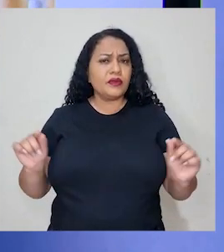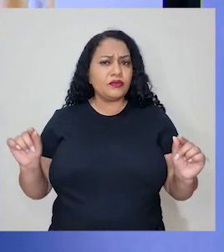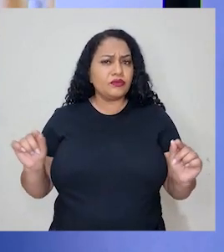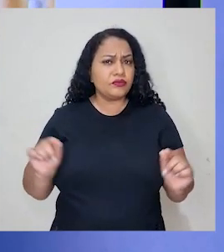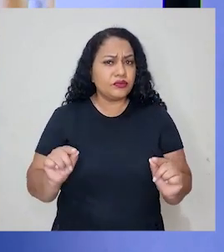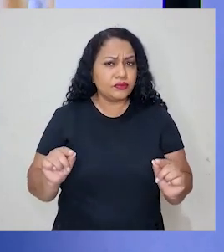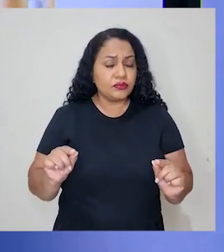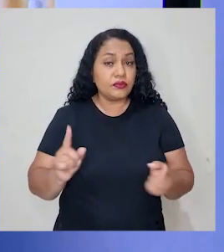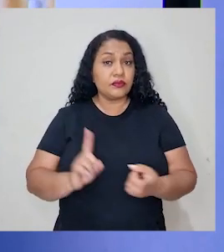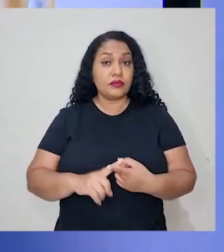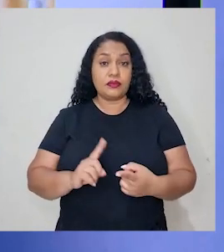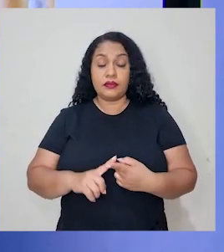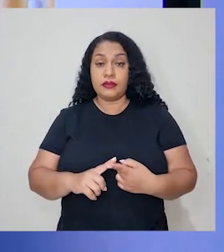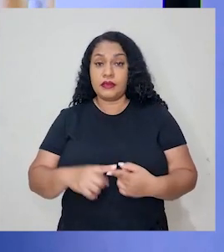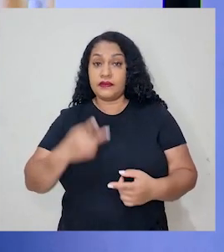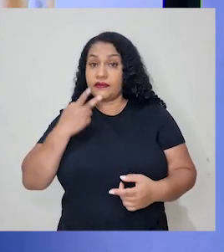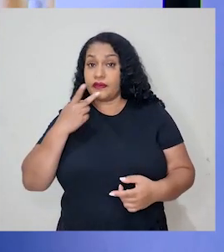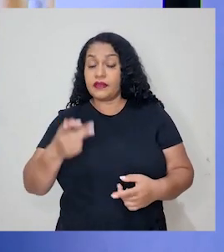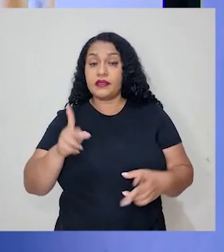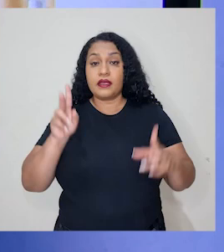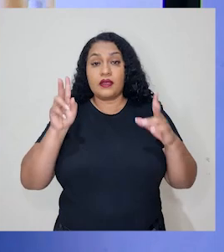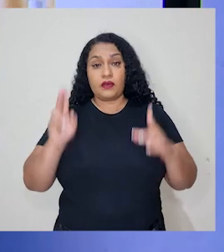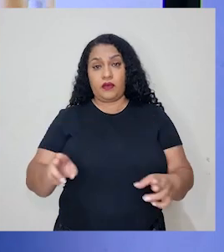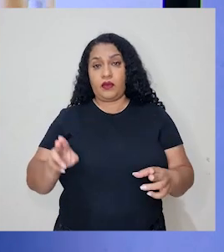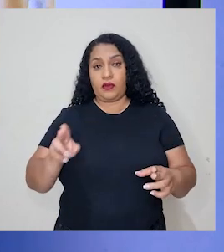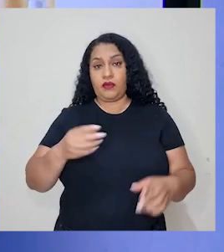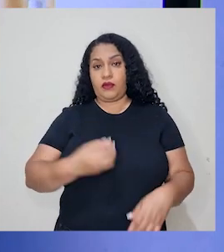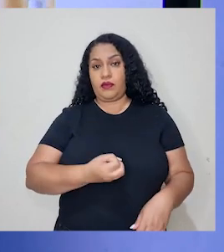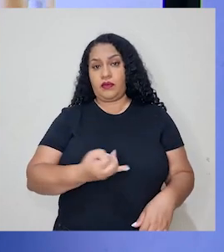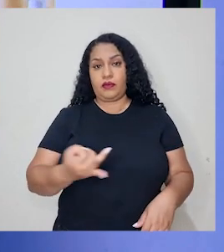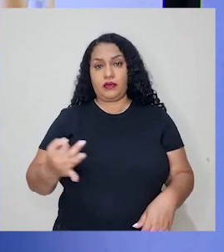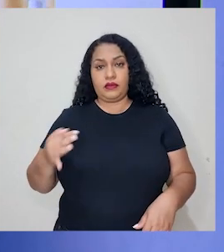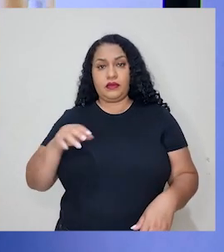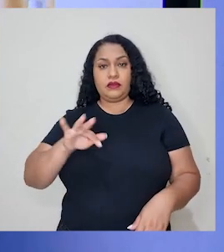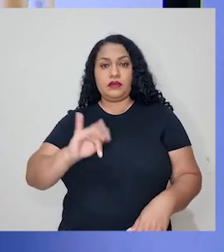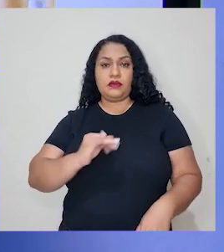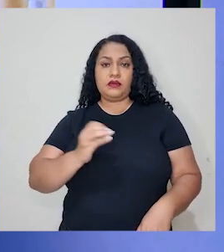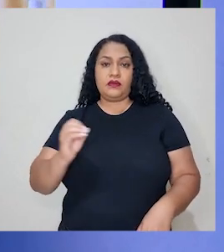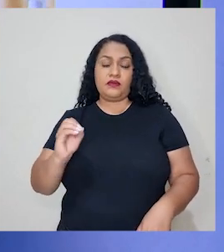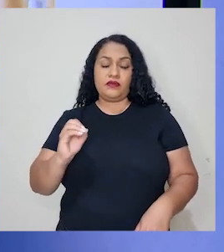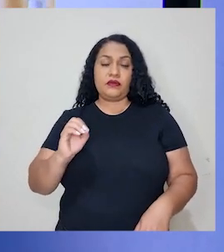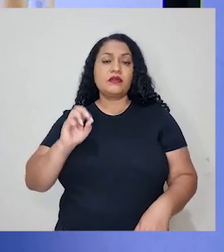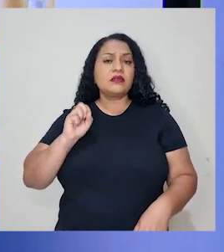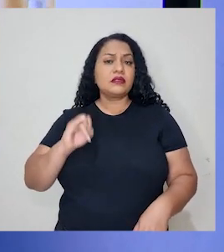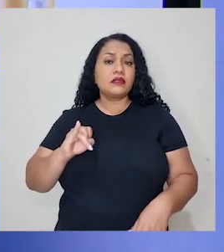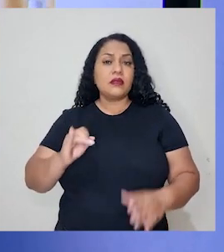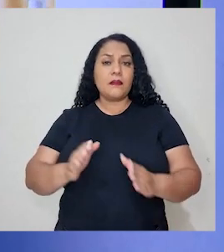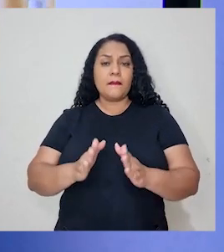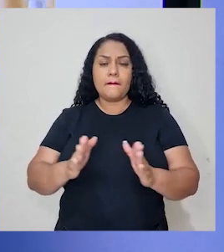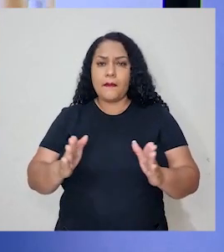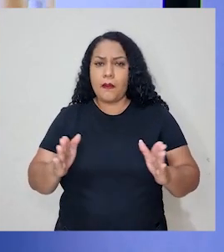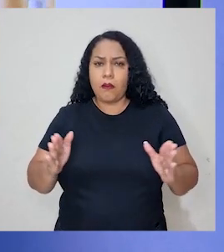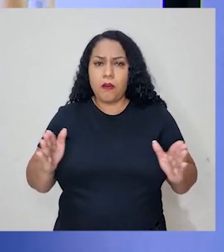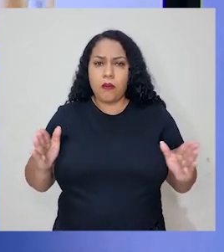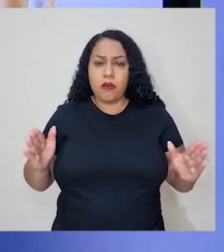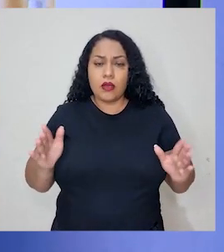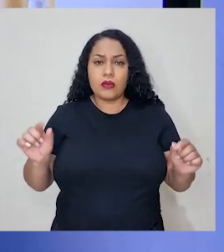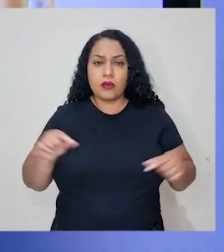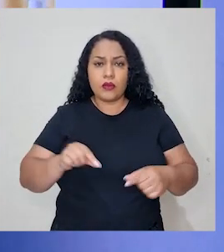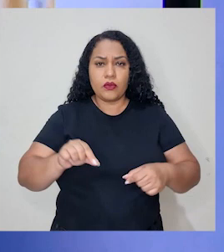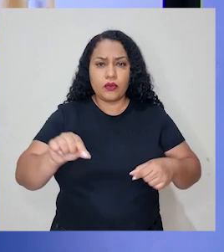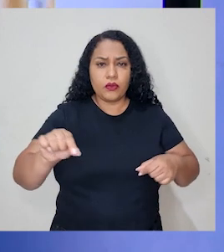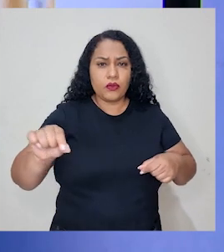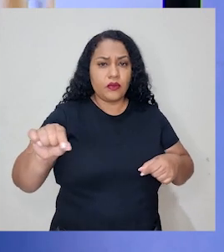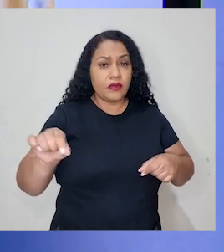ter que diminuir? Porque ele está dizendo que é a mesma quantidade de fio. Então, se aumenta a largura, o comprimento vai ter que diminuir,